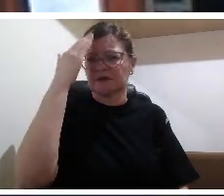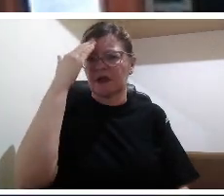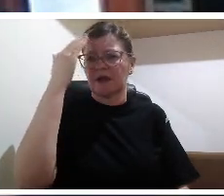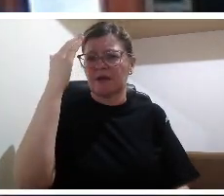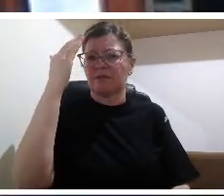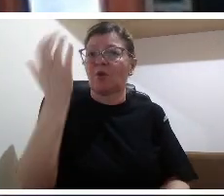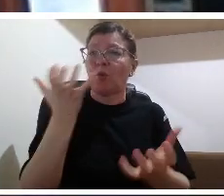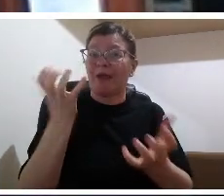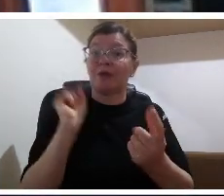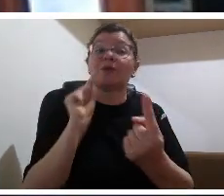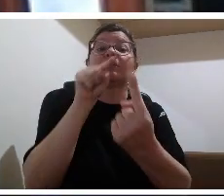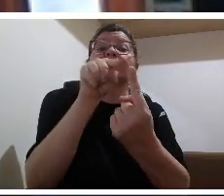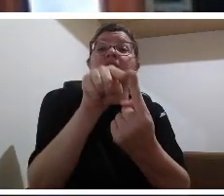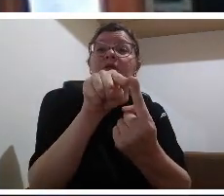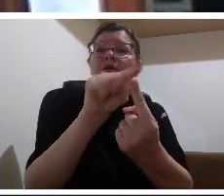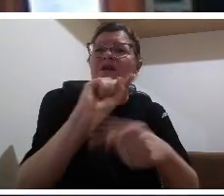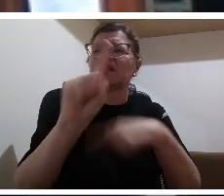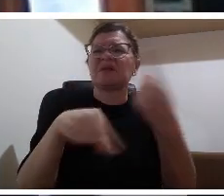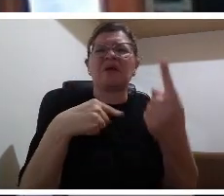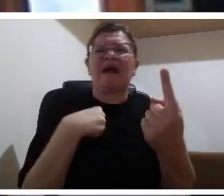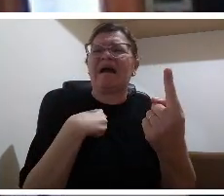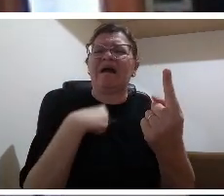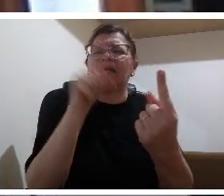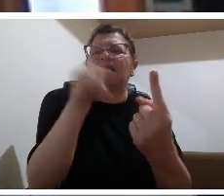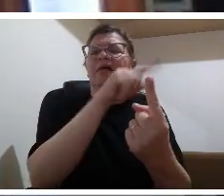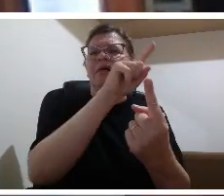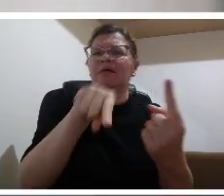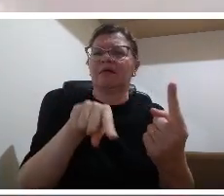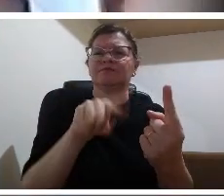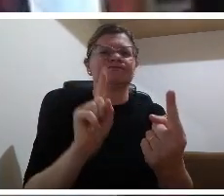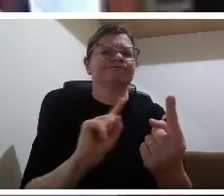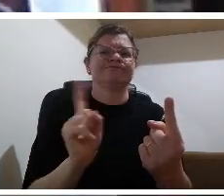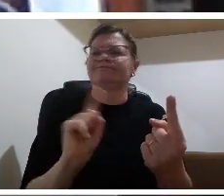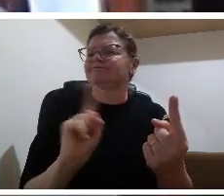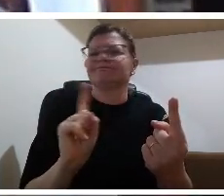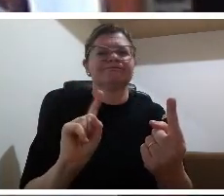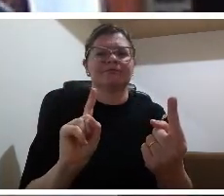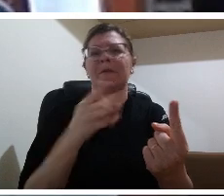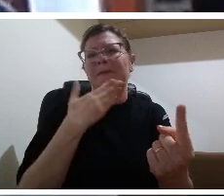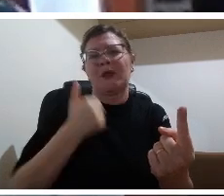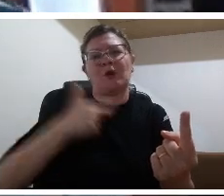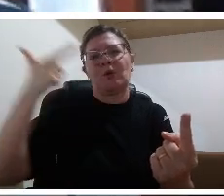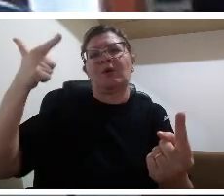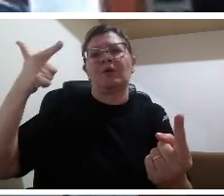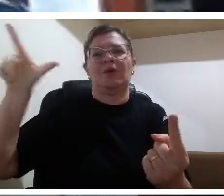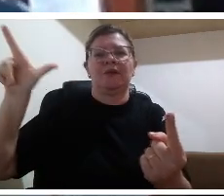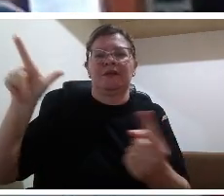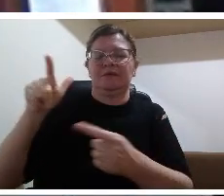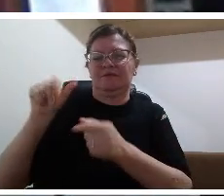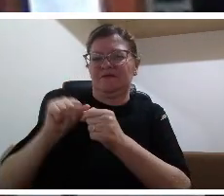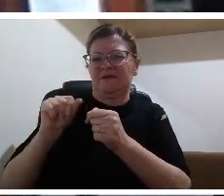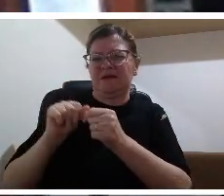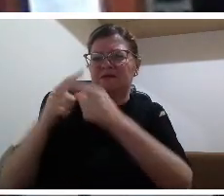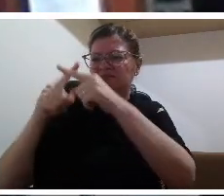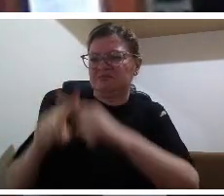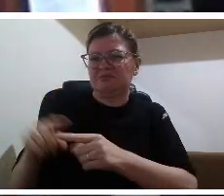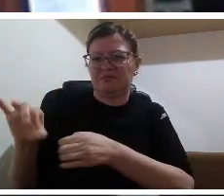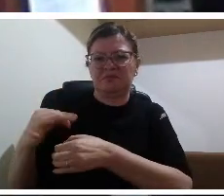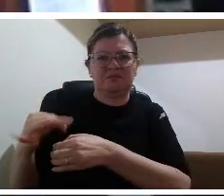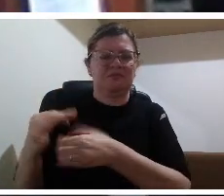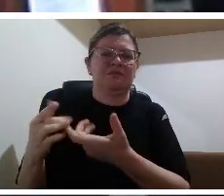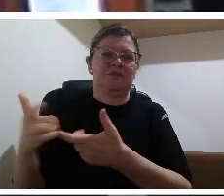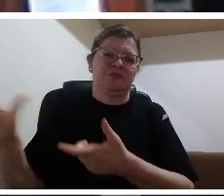então se você se propõe um objetivo não faça grandes ilusões mas que seja viável ao mínimo